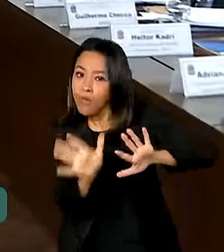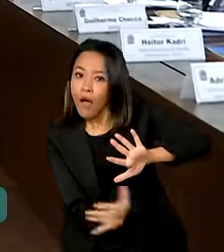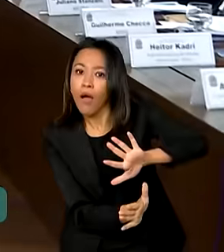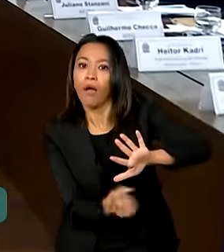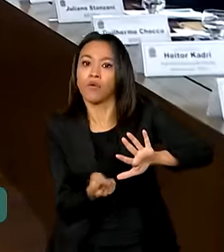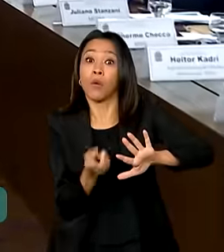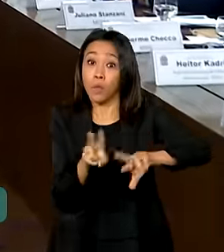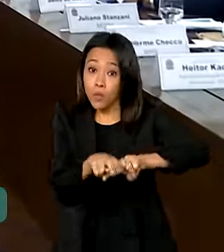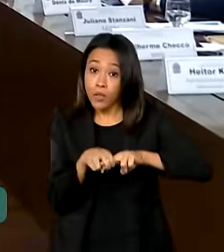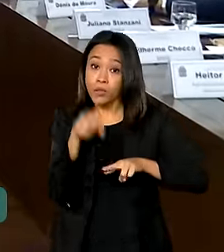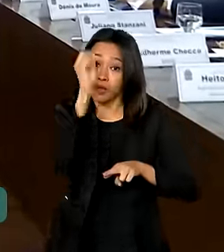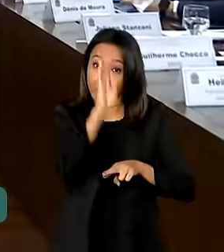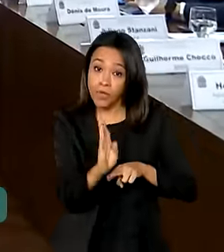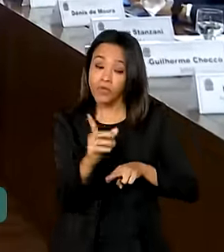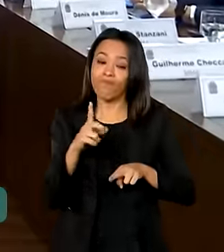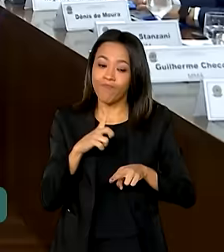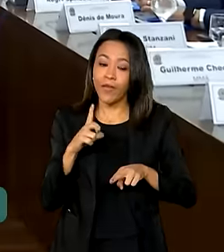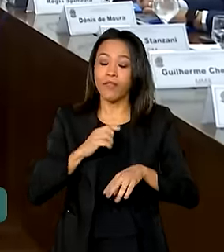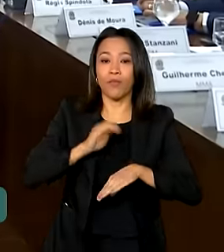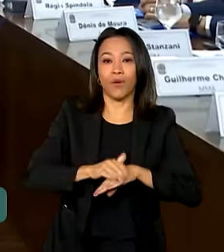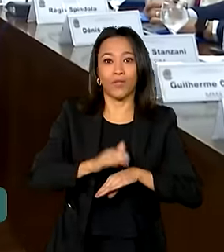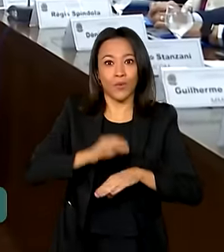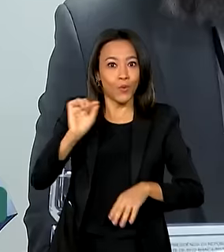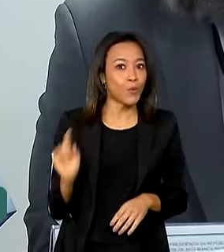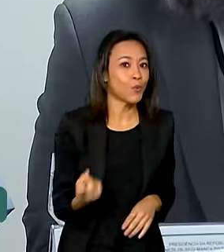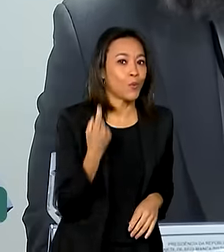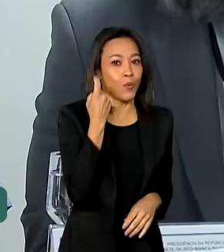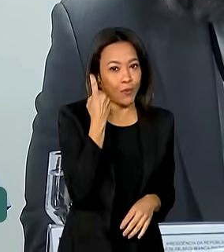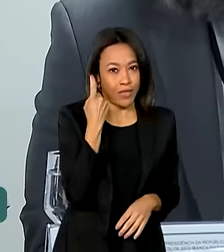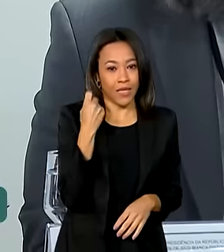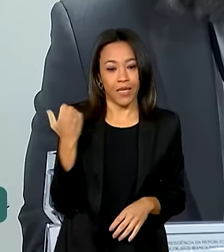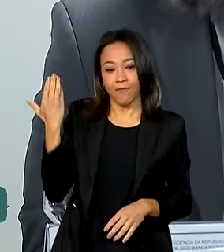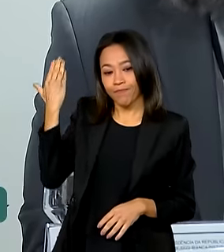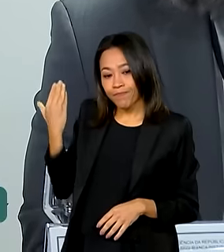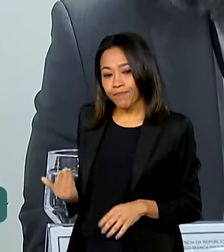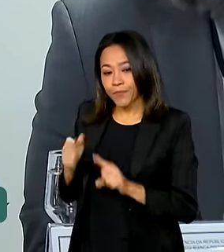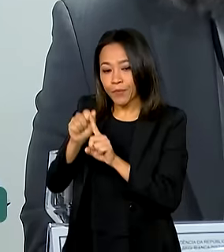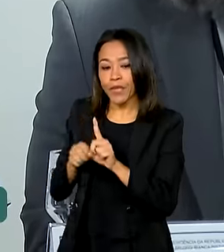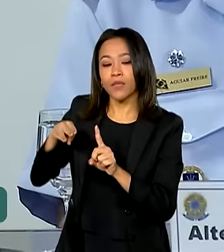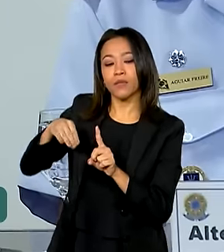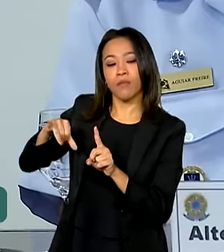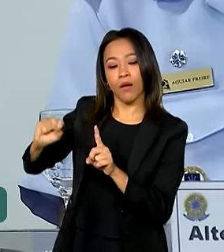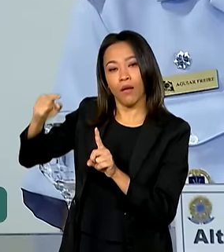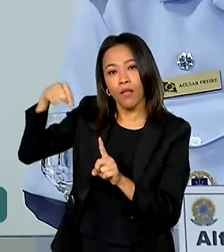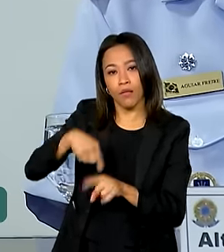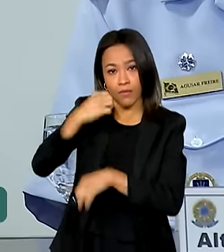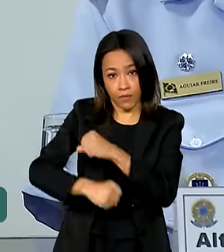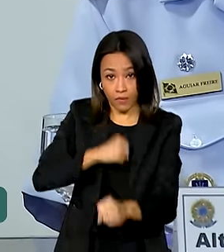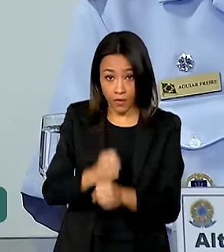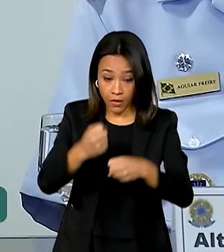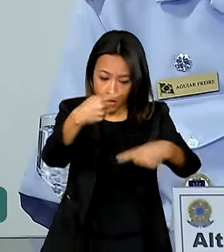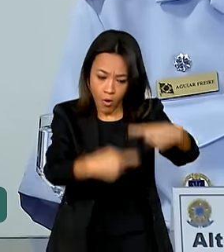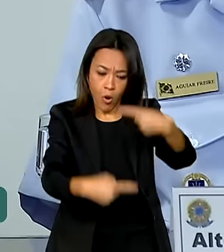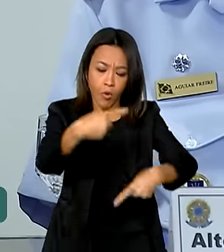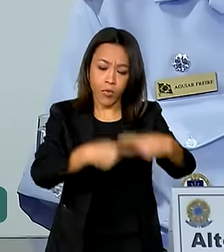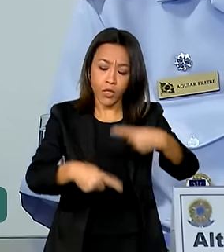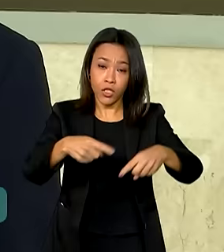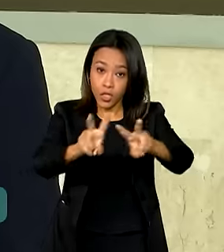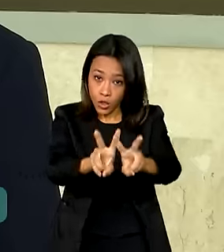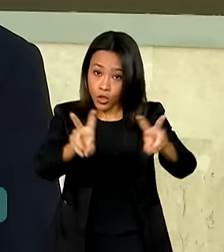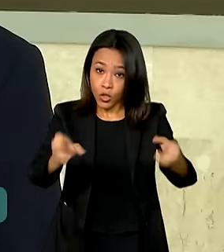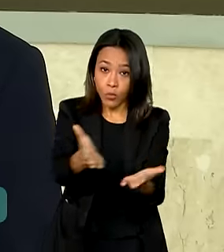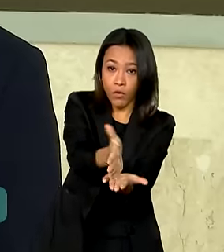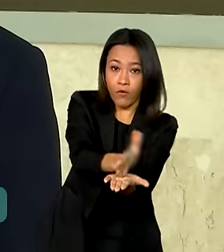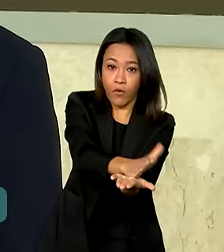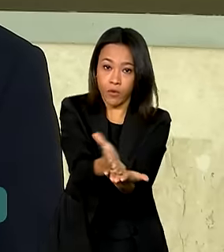que o Brasil adotou uma iniciativa inédita e instituiu em maio deste ano a Política Nacional de Fronteiras.